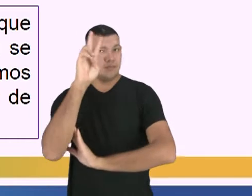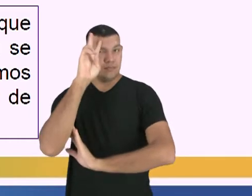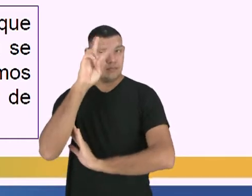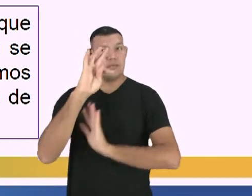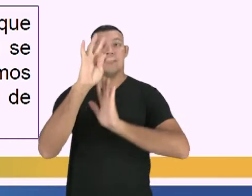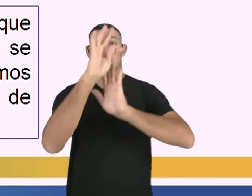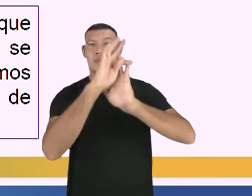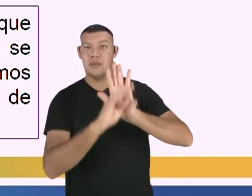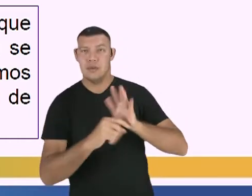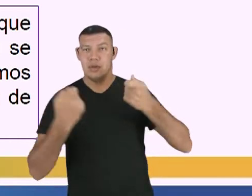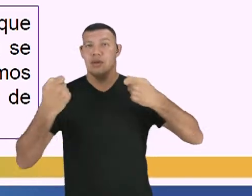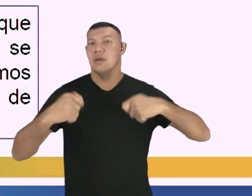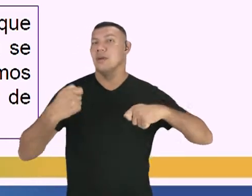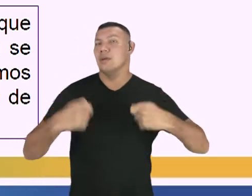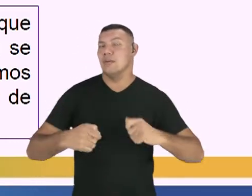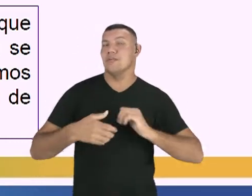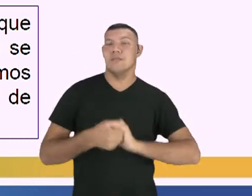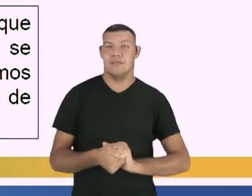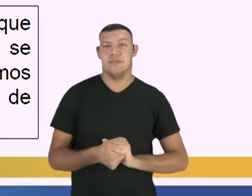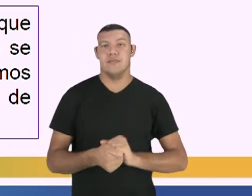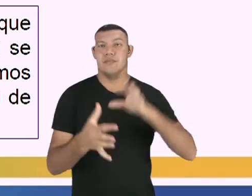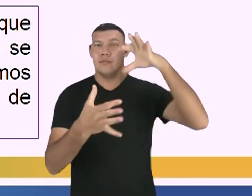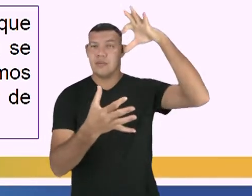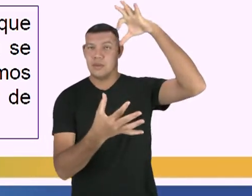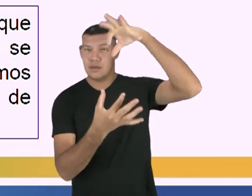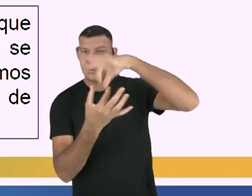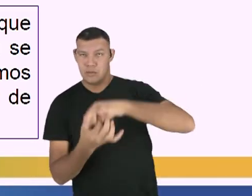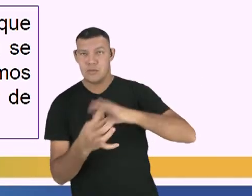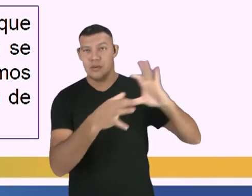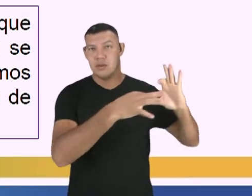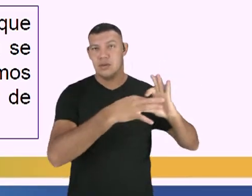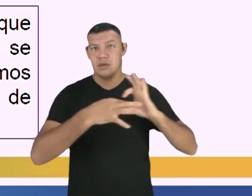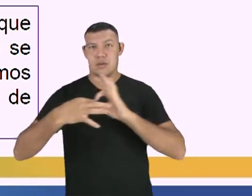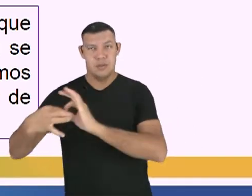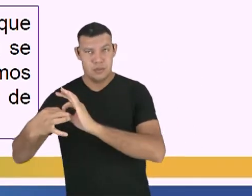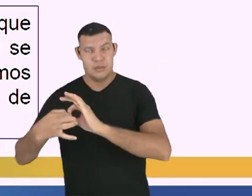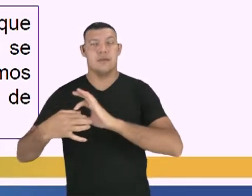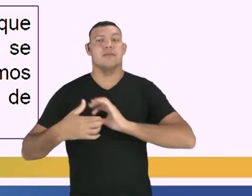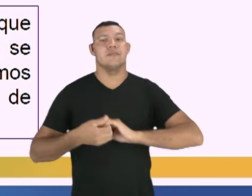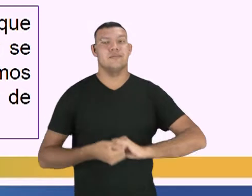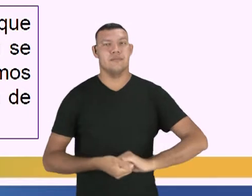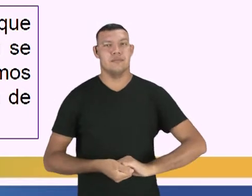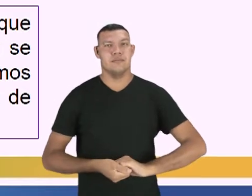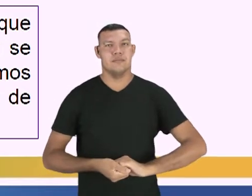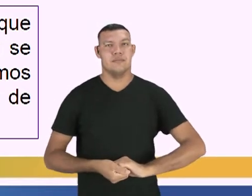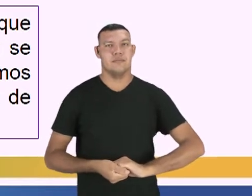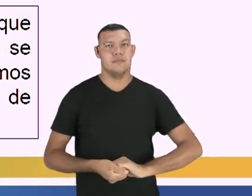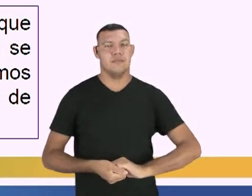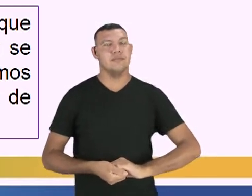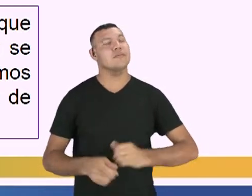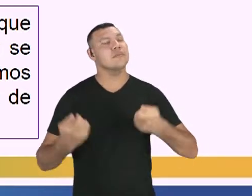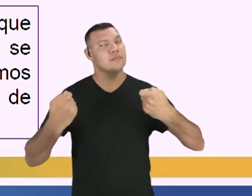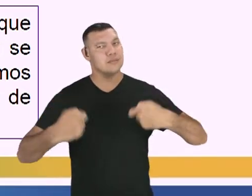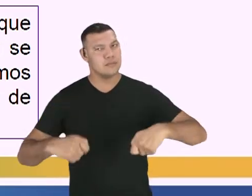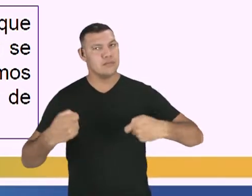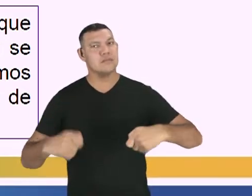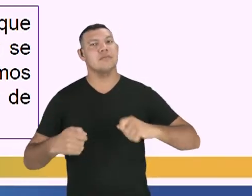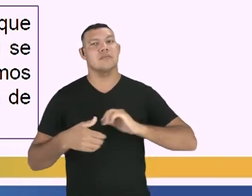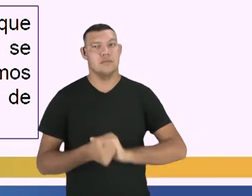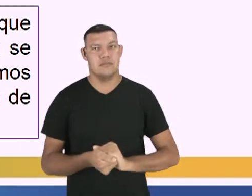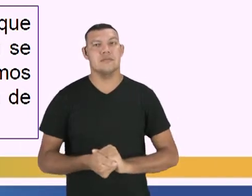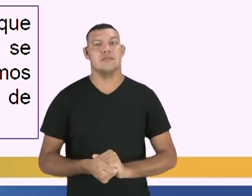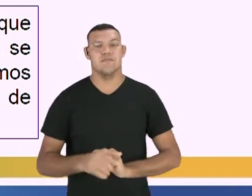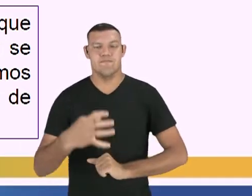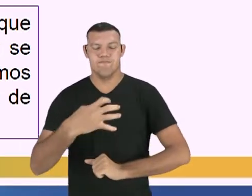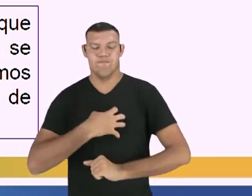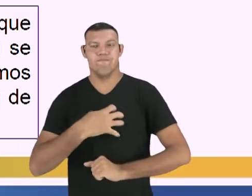texto precisa ser um texto coerente e um texto coeso. Ele precisa ser um texto que